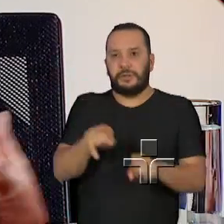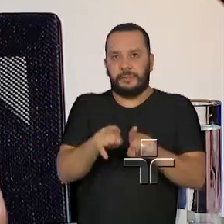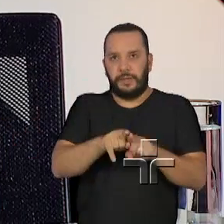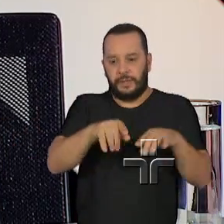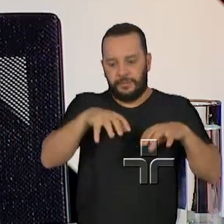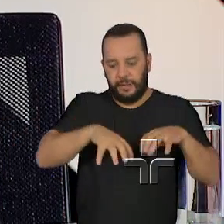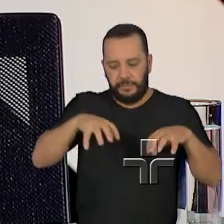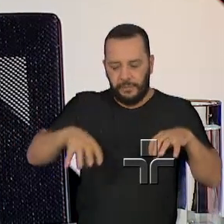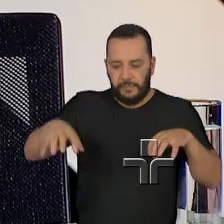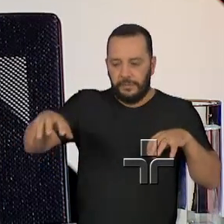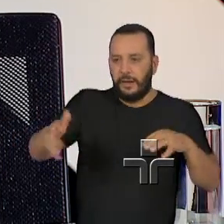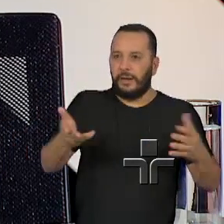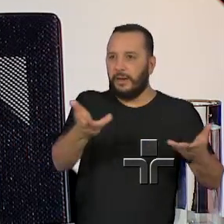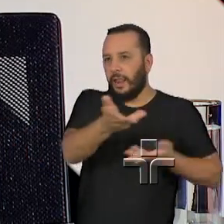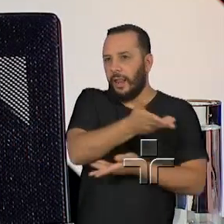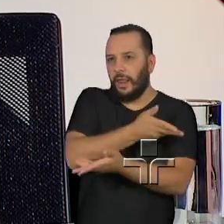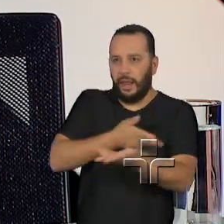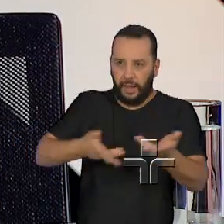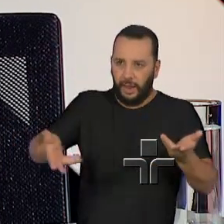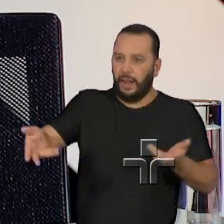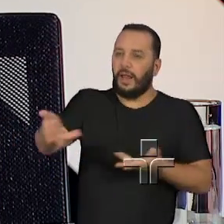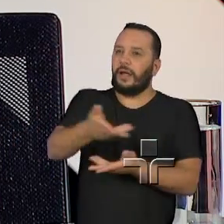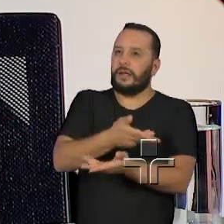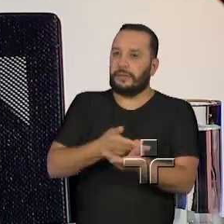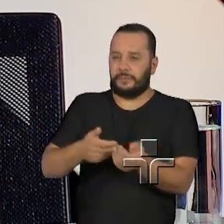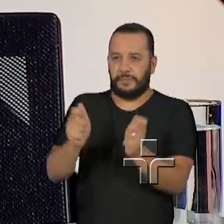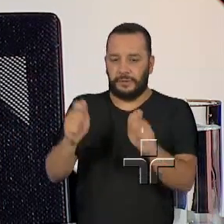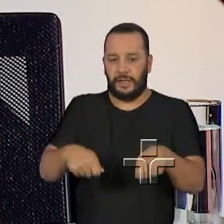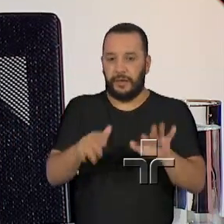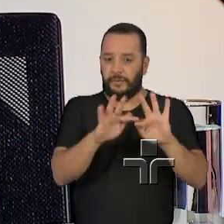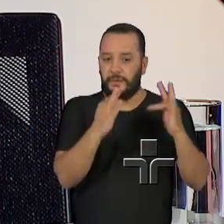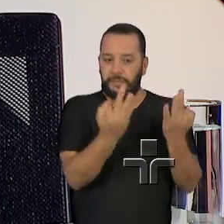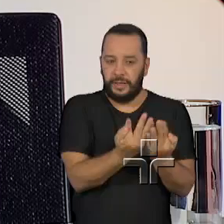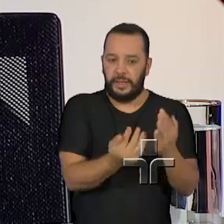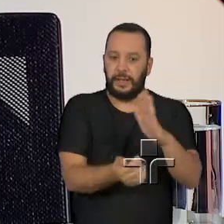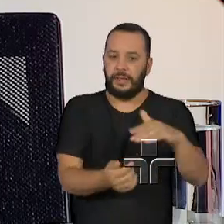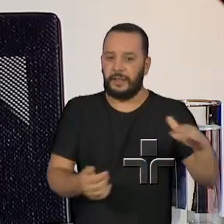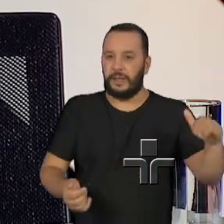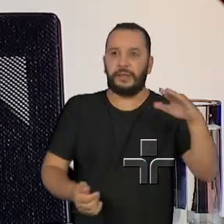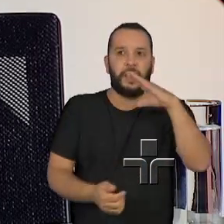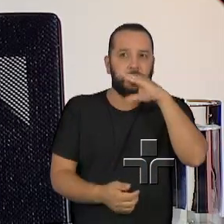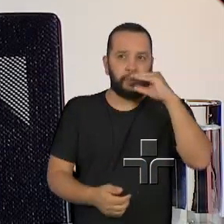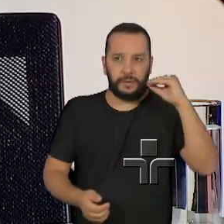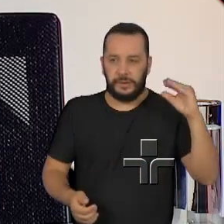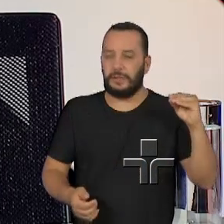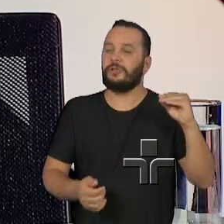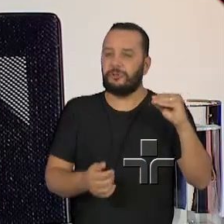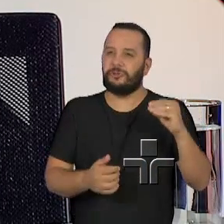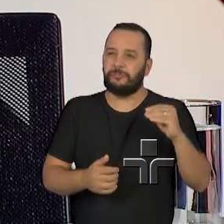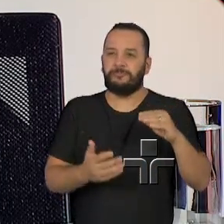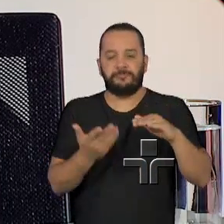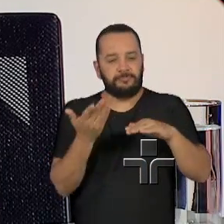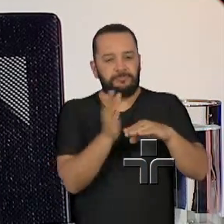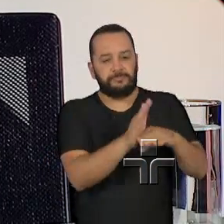envolvendo todas essas expertises, para que a família e a criança e o adolescente, a parte mais frágil dessa história toda, sinta-se acolhido e